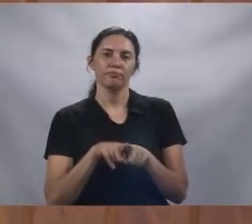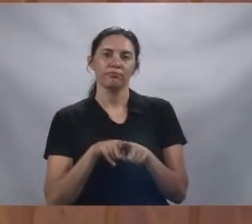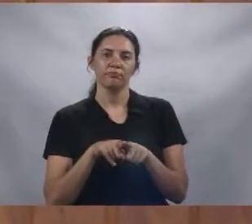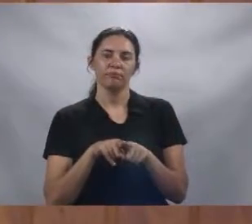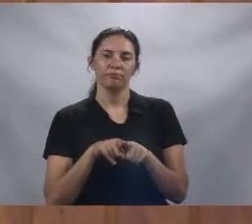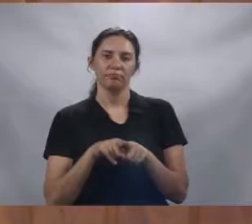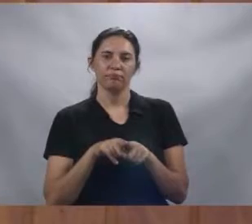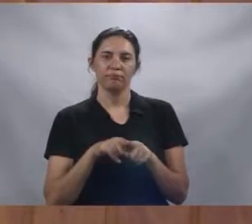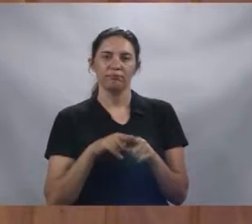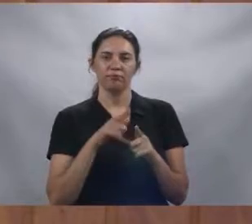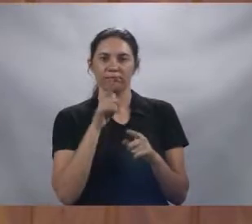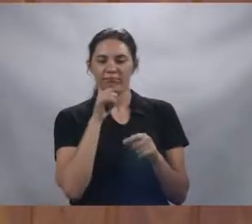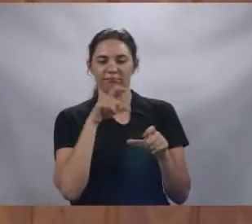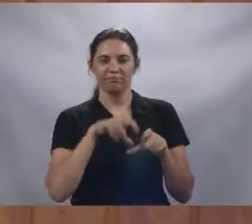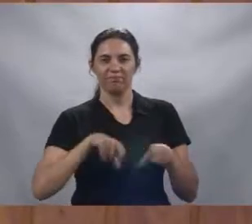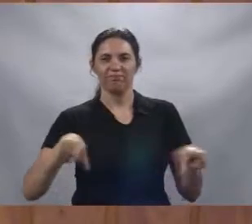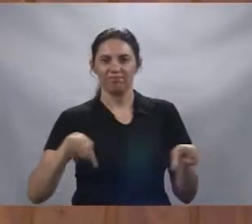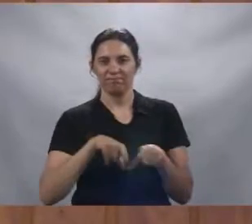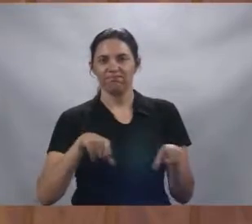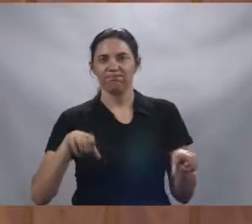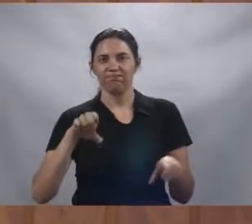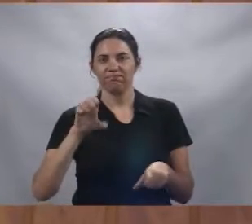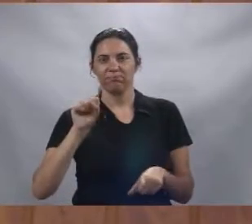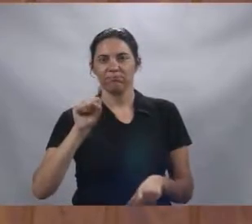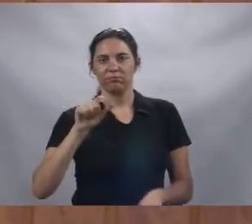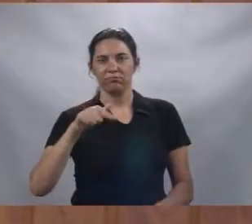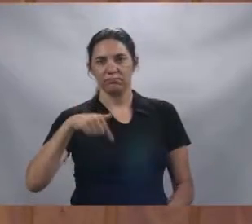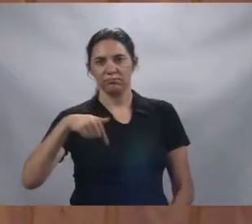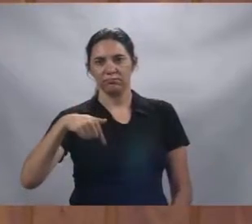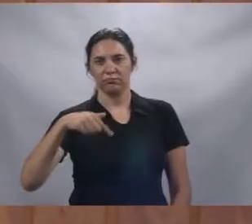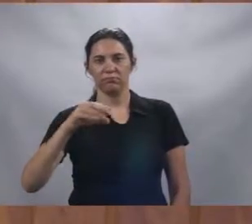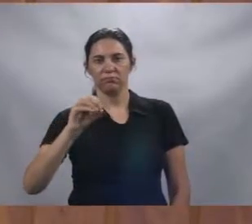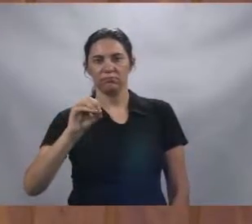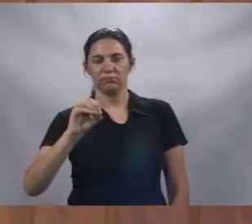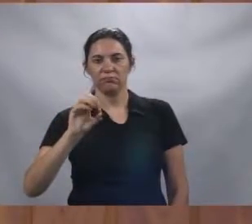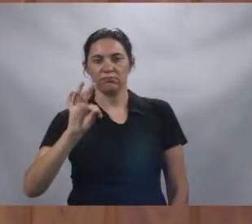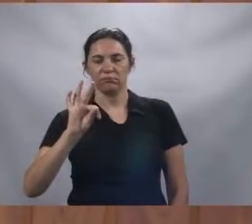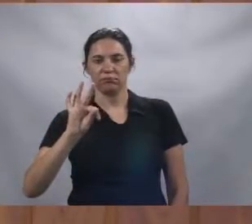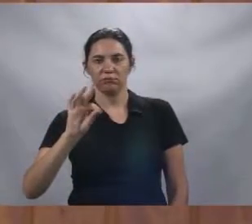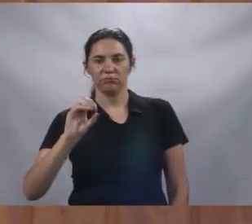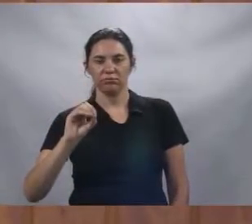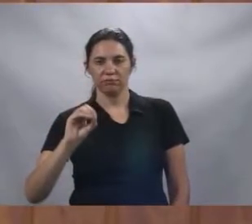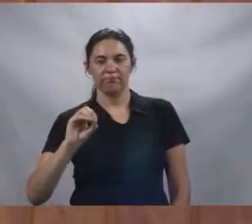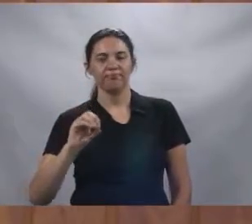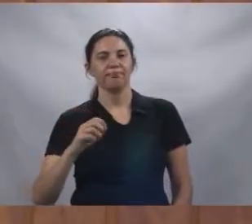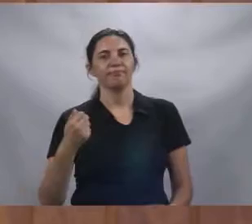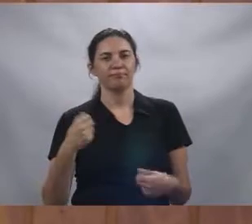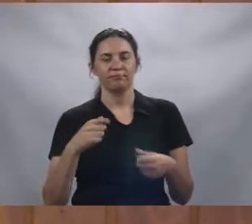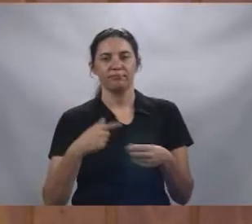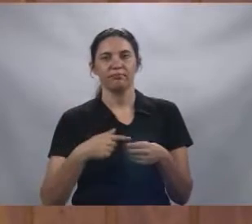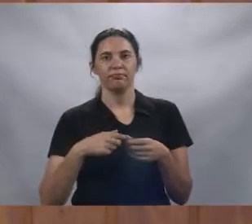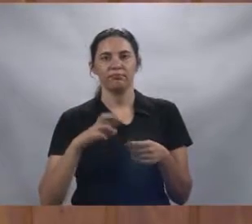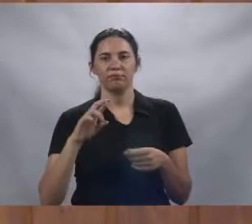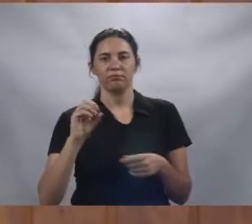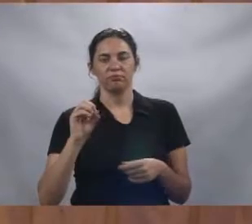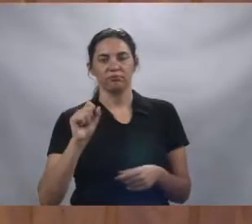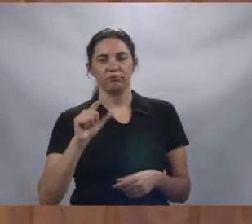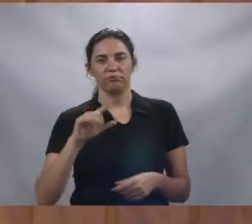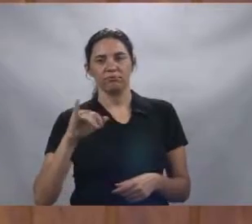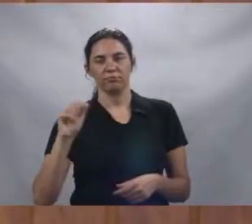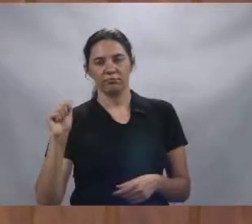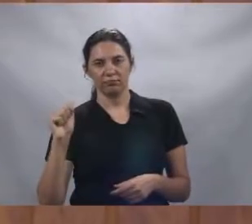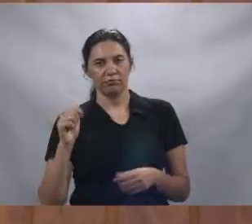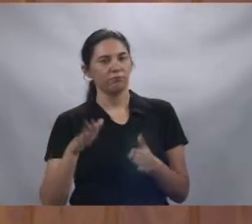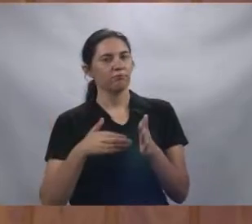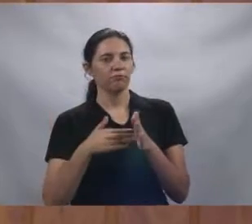do esgoto de lá também. Eu acho que tem que haver ali em Rosália, não só em Rosália, como falei, mas em todos os